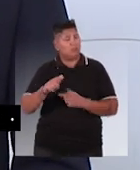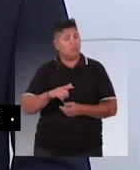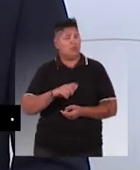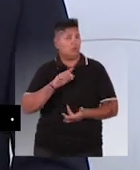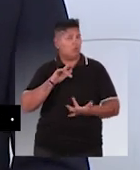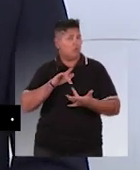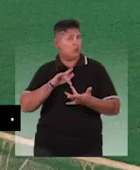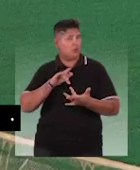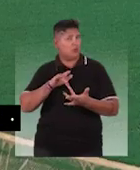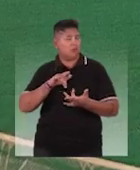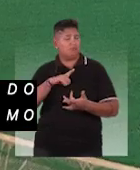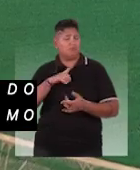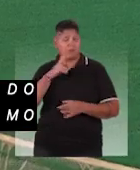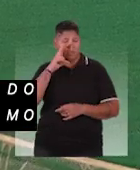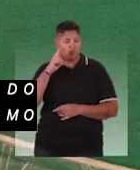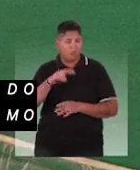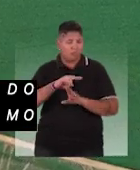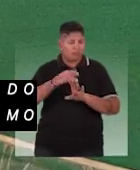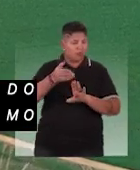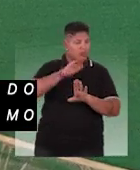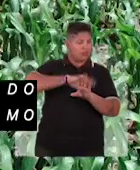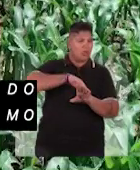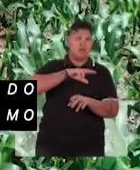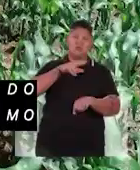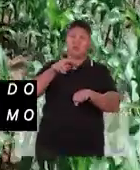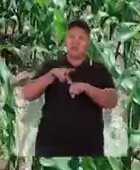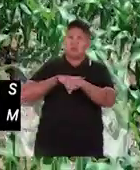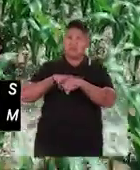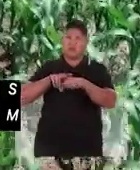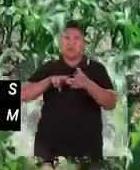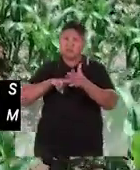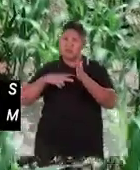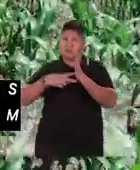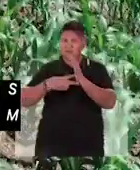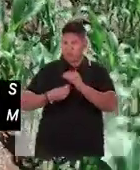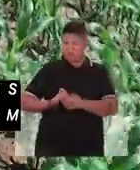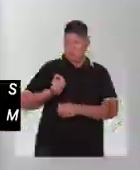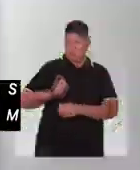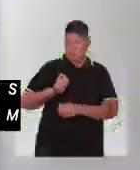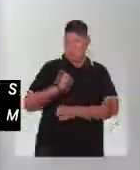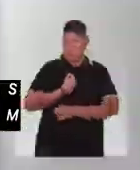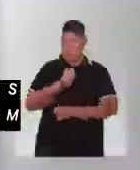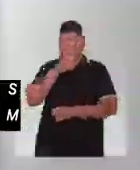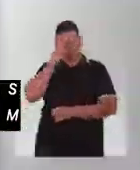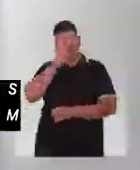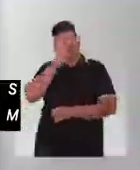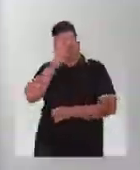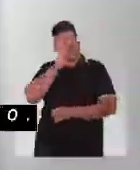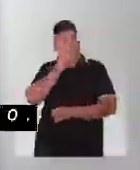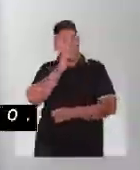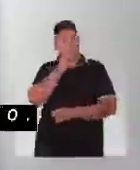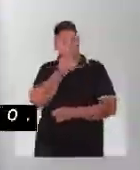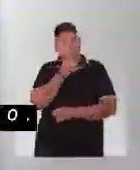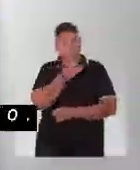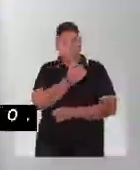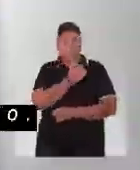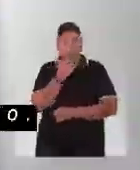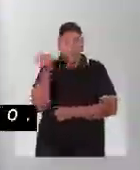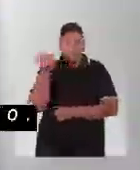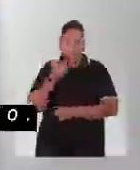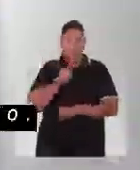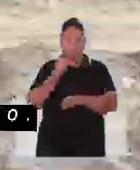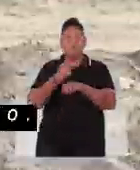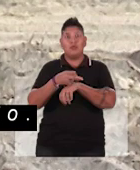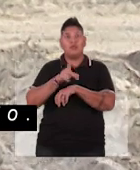substâncias. Por trás do verde, que é sinônimo de vida, histórias tristes que beiram a morte, onde o